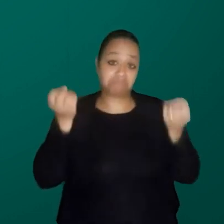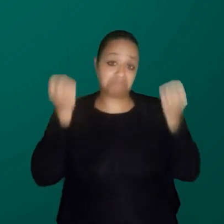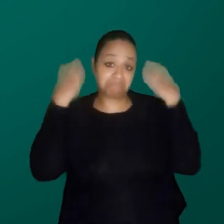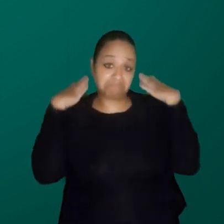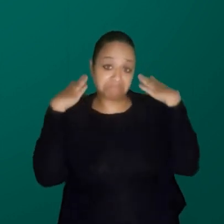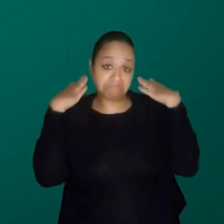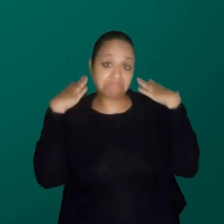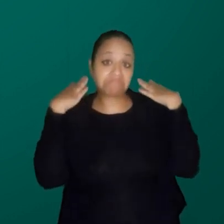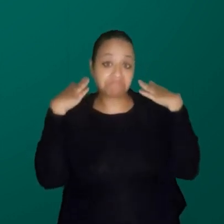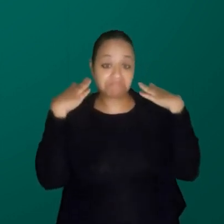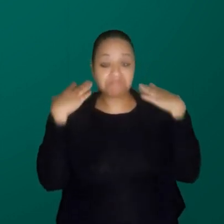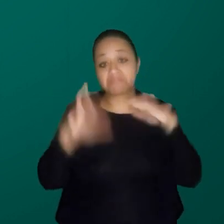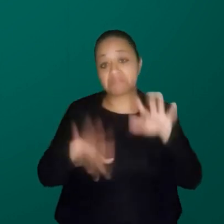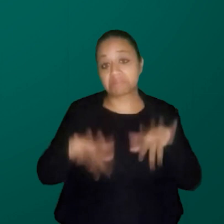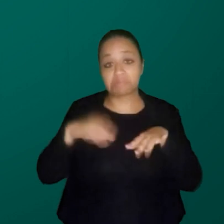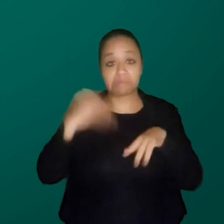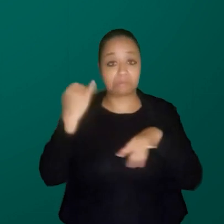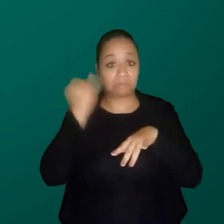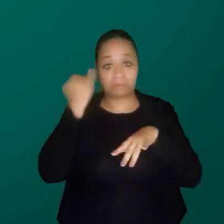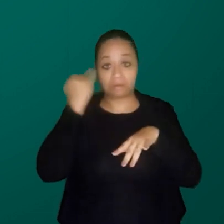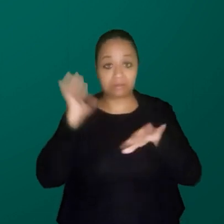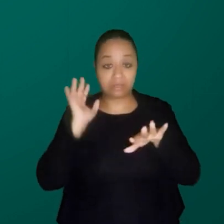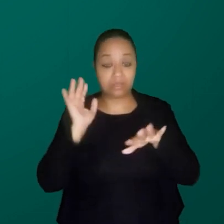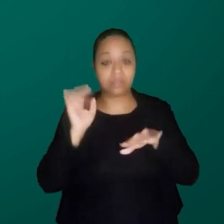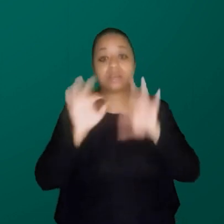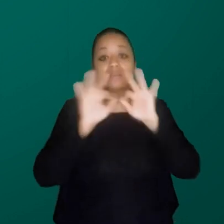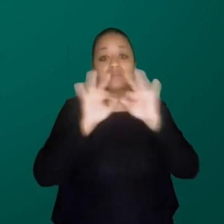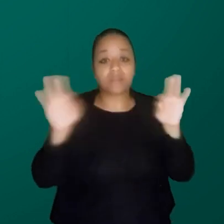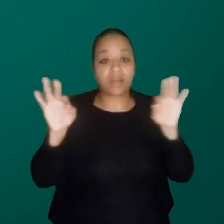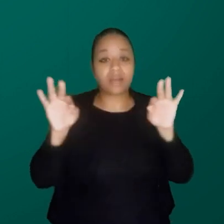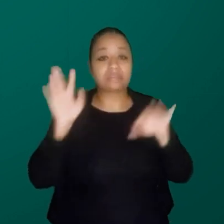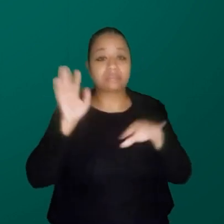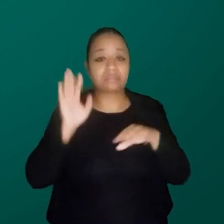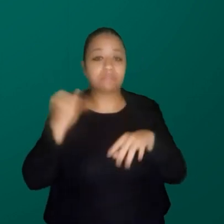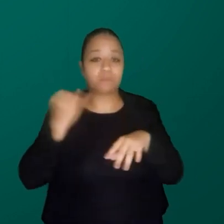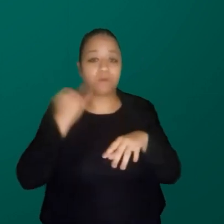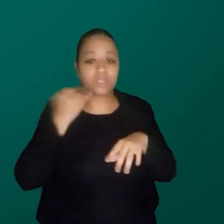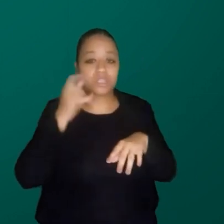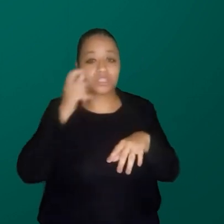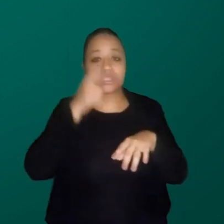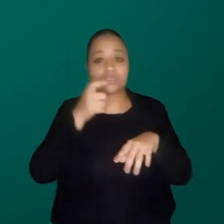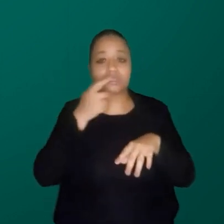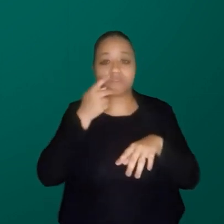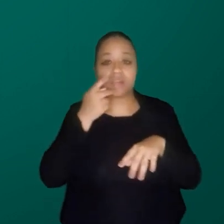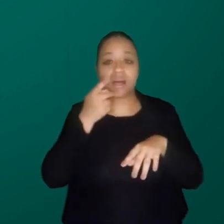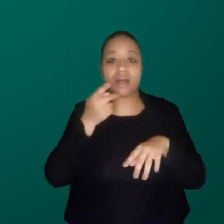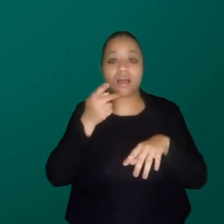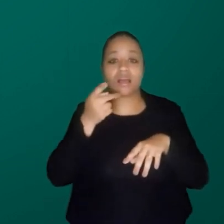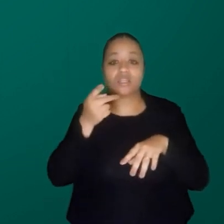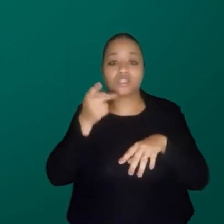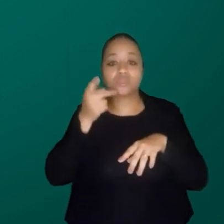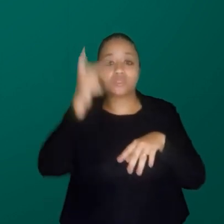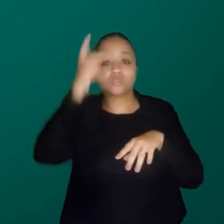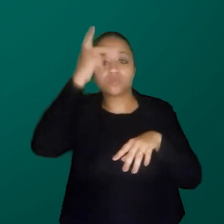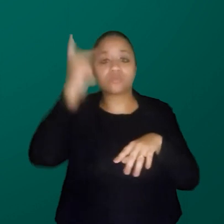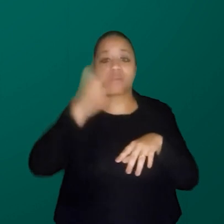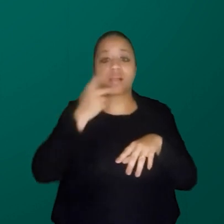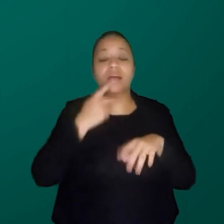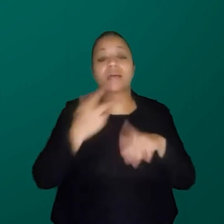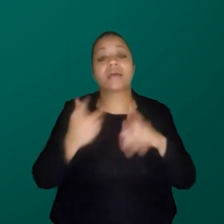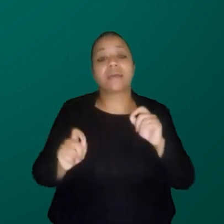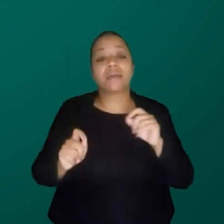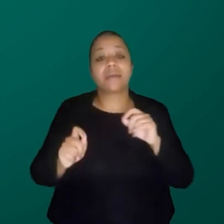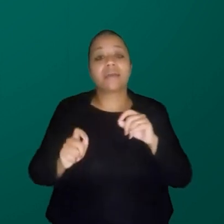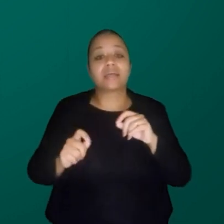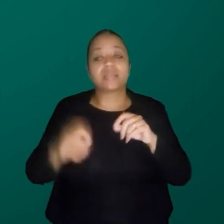escutando verdadeiramente, não dando atenção. Aí tem uma frase, eu fiquei pensando, será que eu coloco isso ou não? As pessoas vão pensar que eu estou me chamando de lixo, né? Mas, enfim,